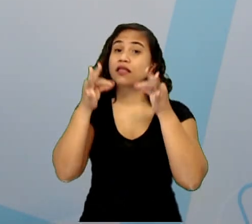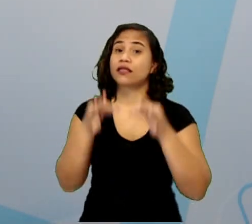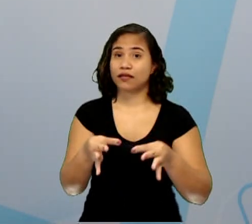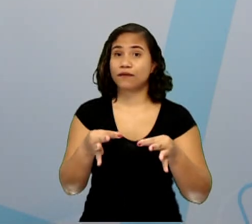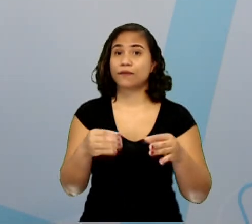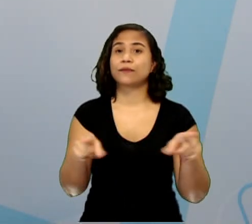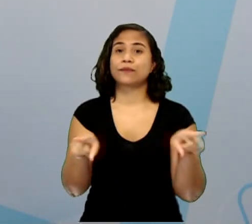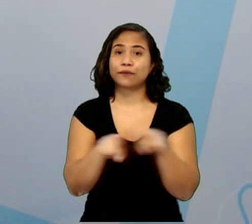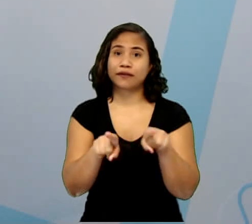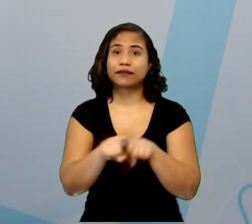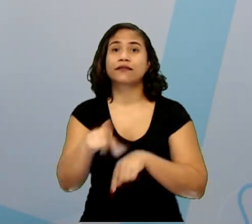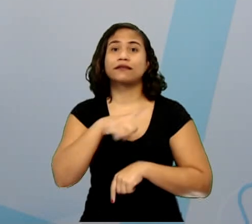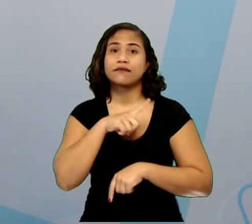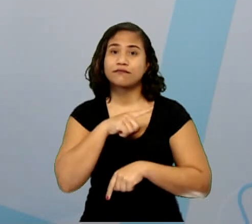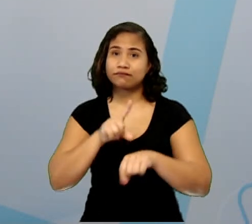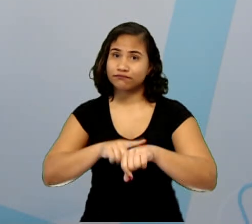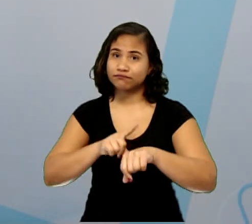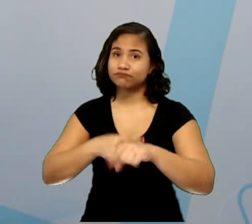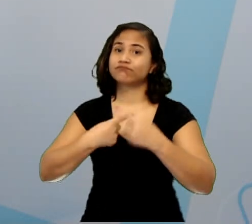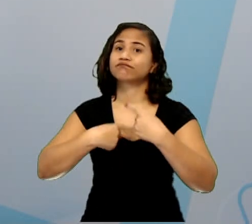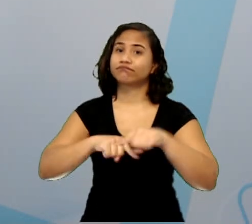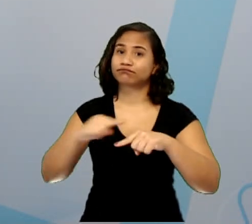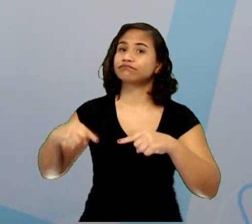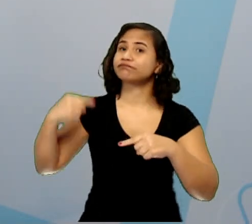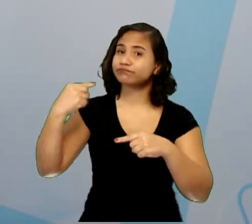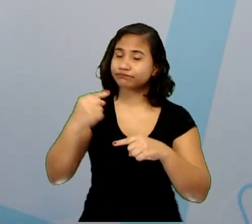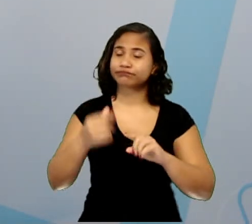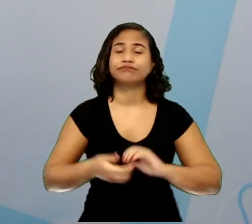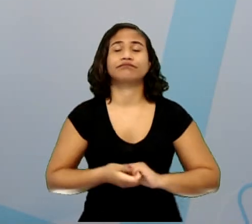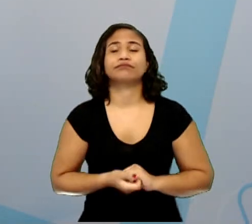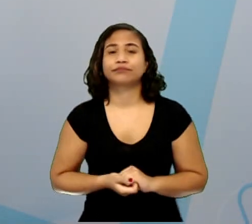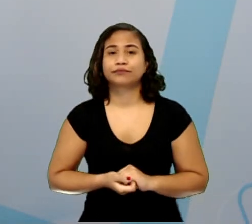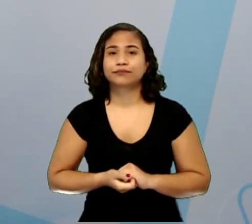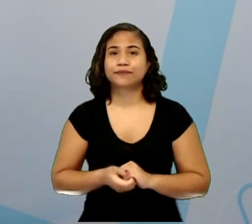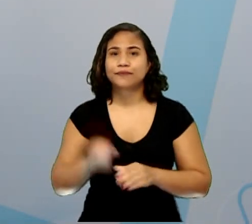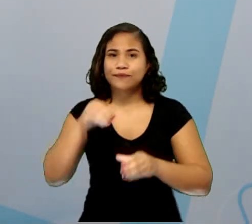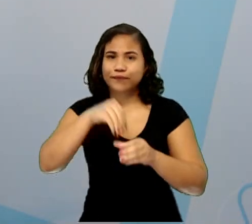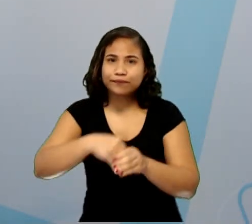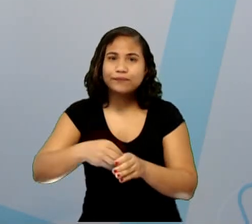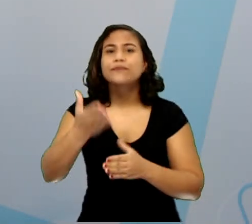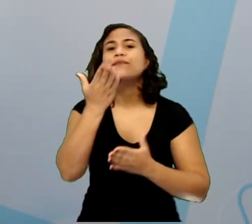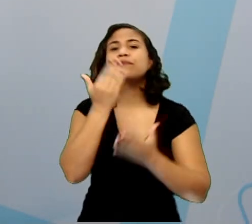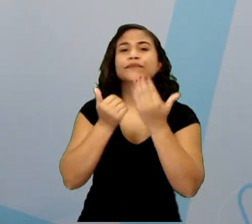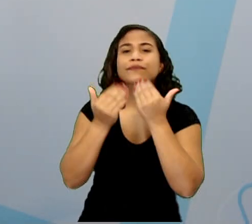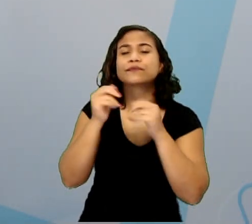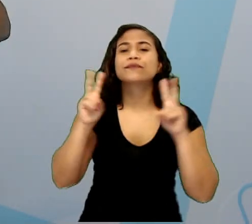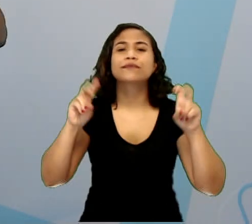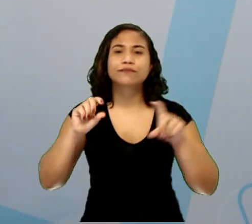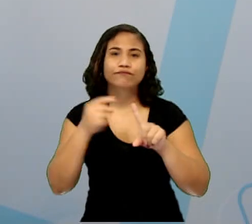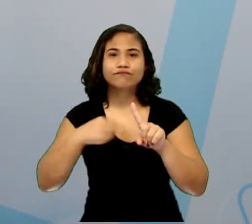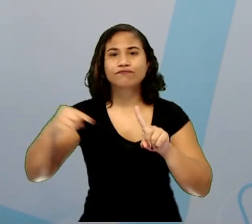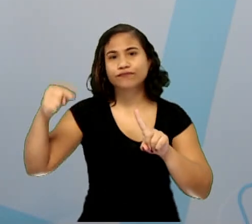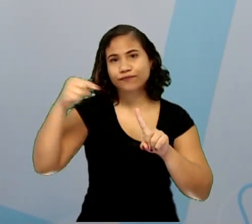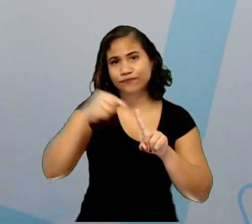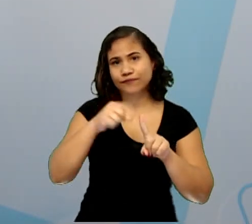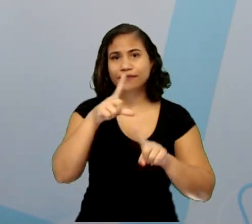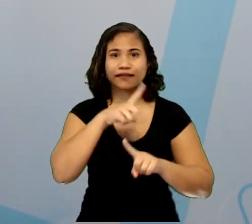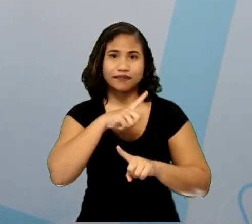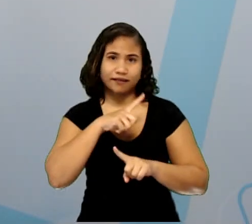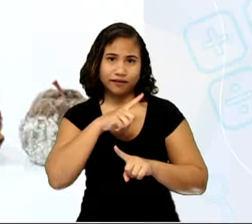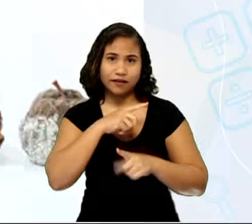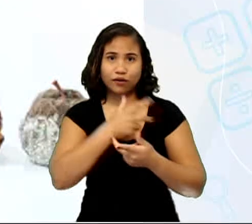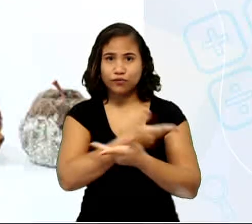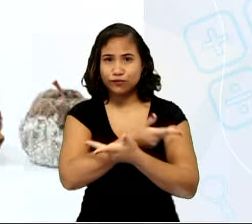porque temos também desafio, ok? Dentro da cadeia alimentar, também temos os seres